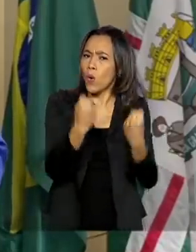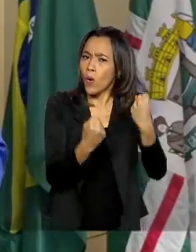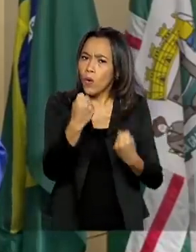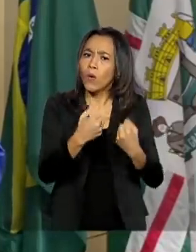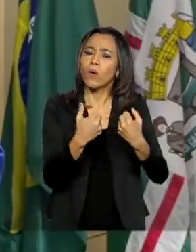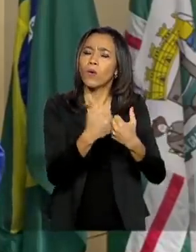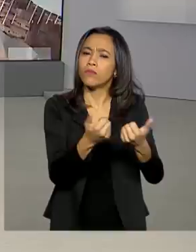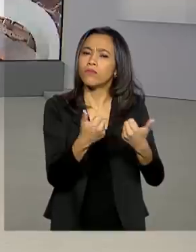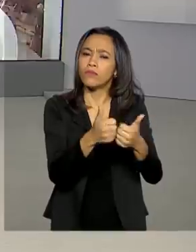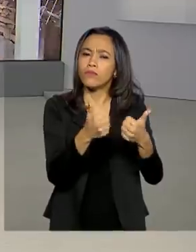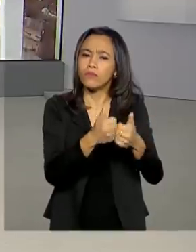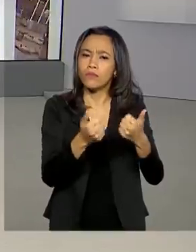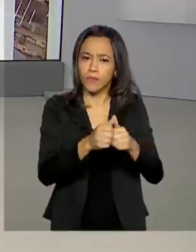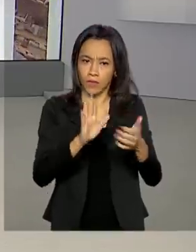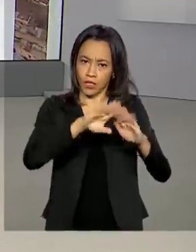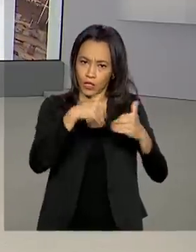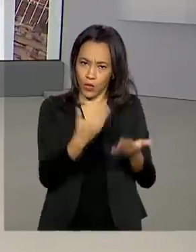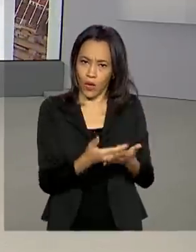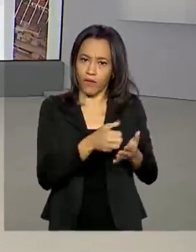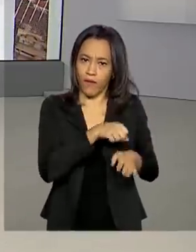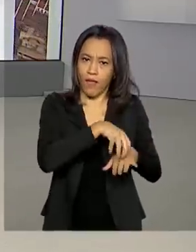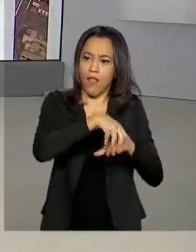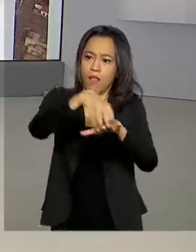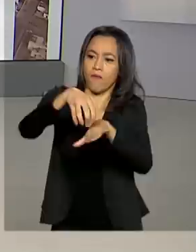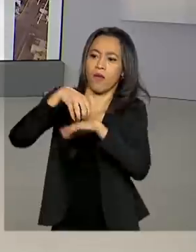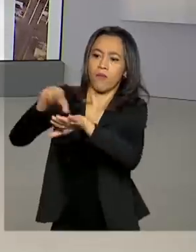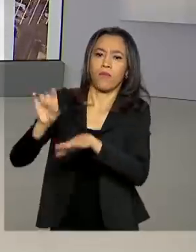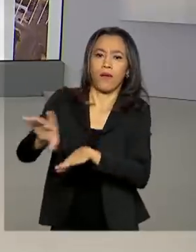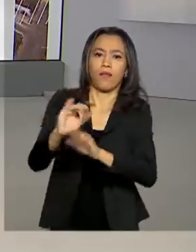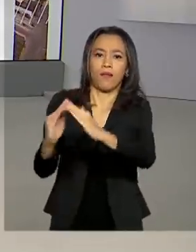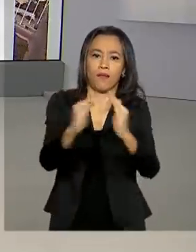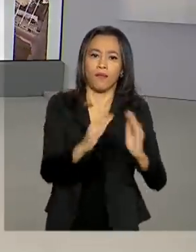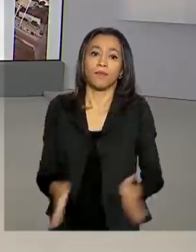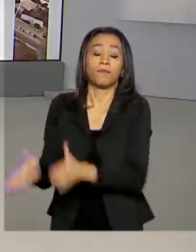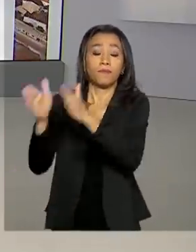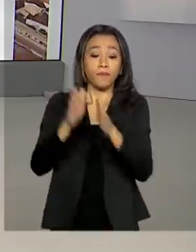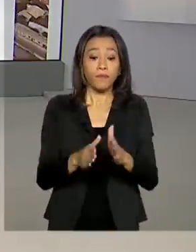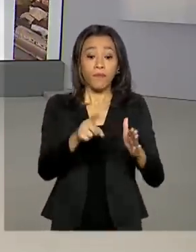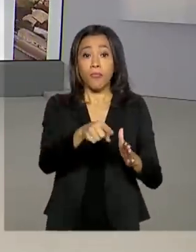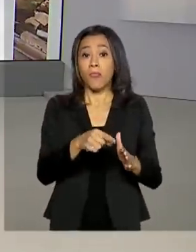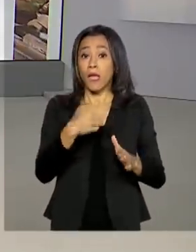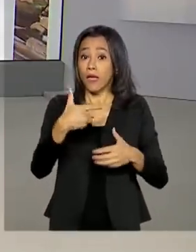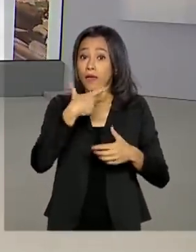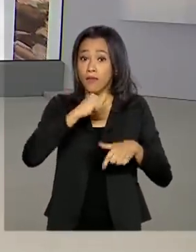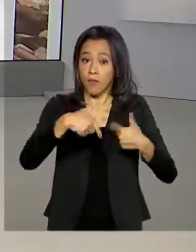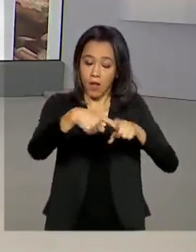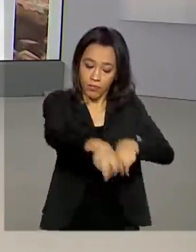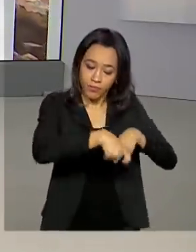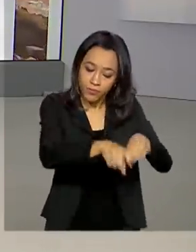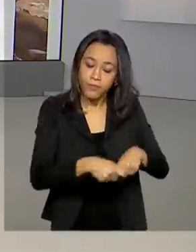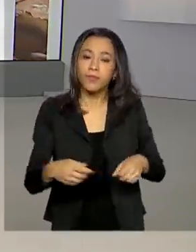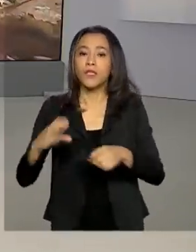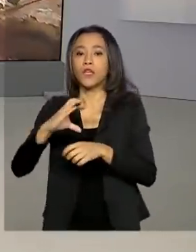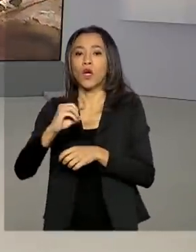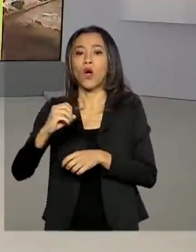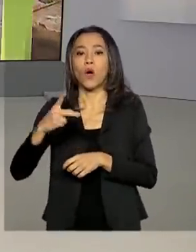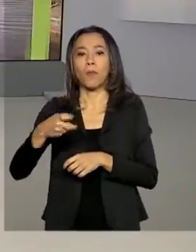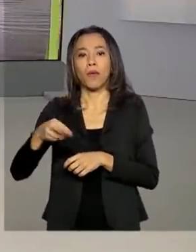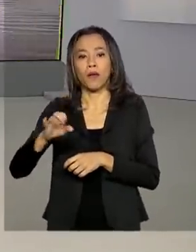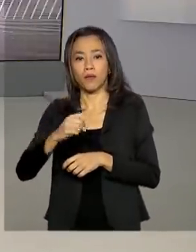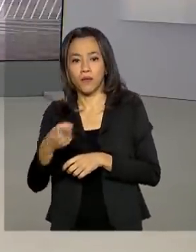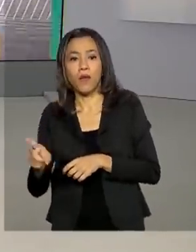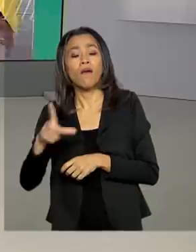cada criança. Produtores rurais e cooperativas afetados pela seca ou estiagem vão ter mais